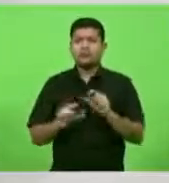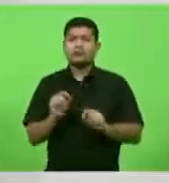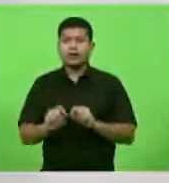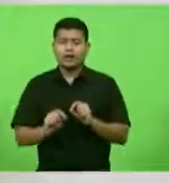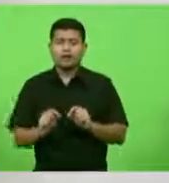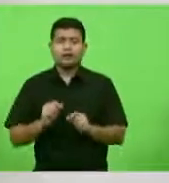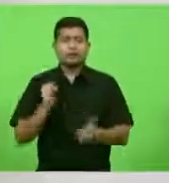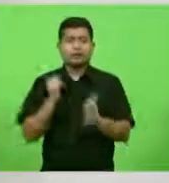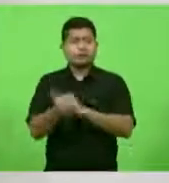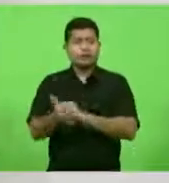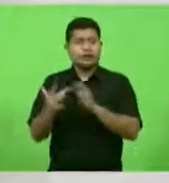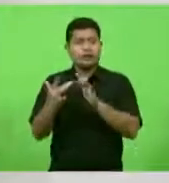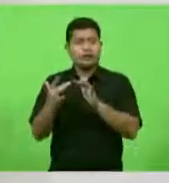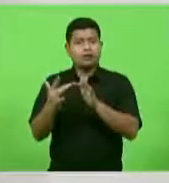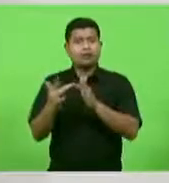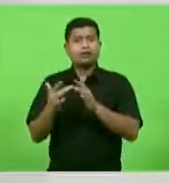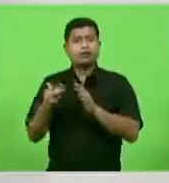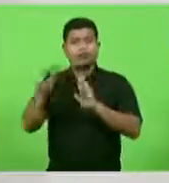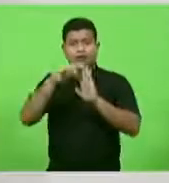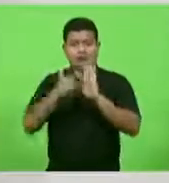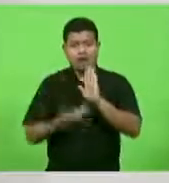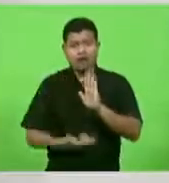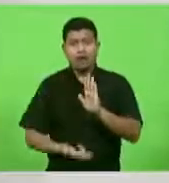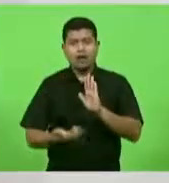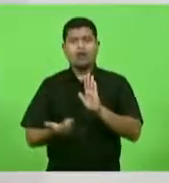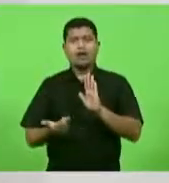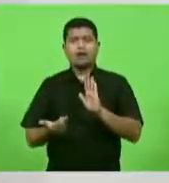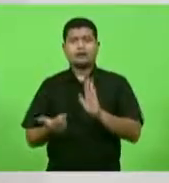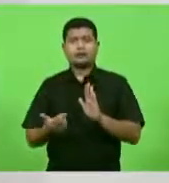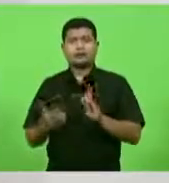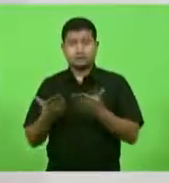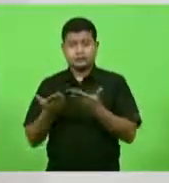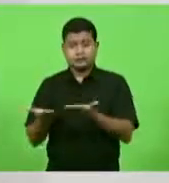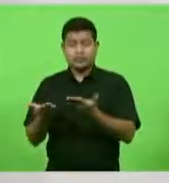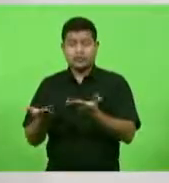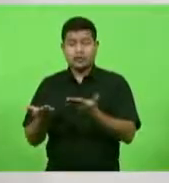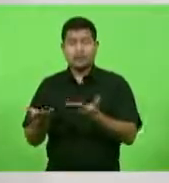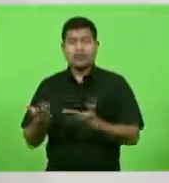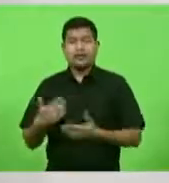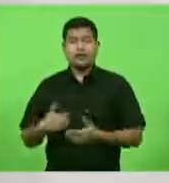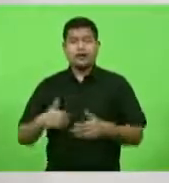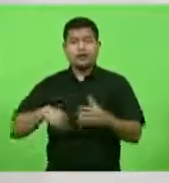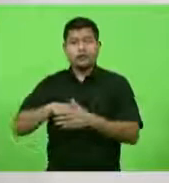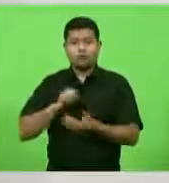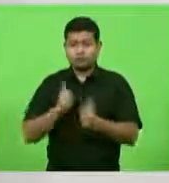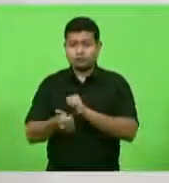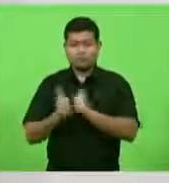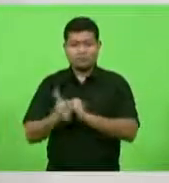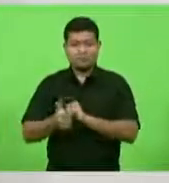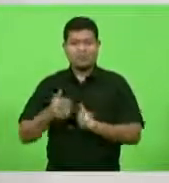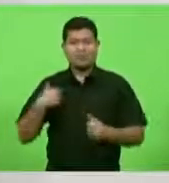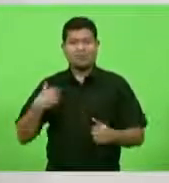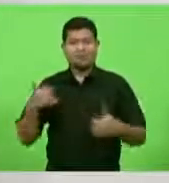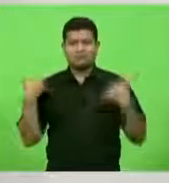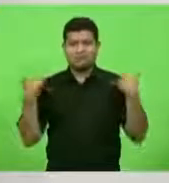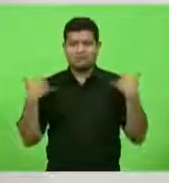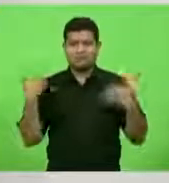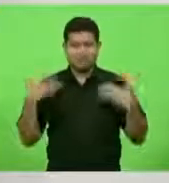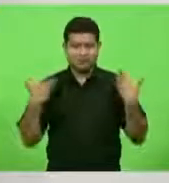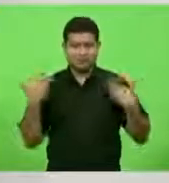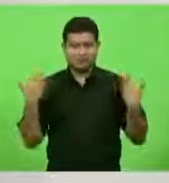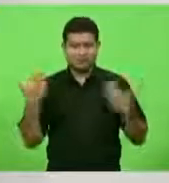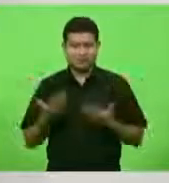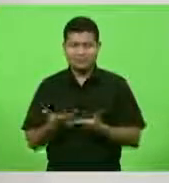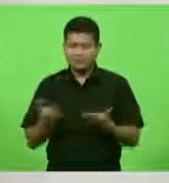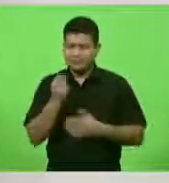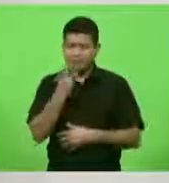medidas com toda a precaução inclusive o futebol recreativo pode ser praticado com toda a segurança em Santa Catarina esse